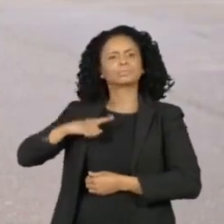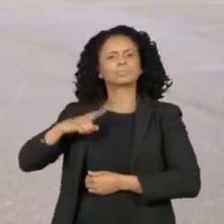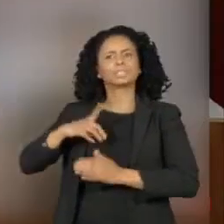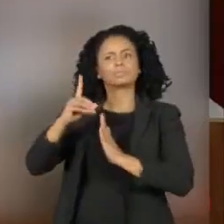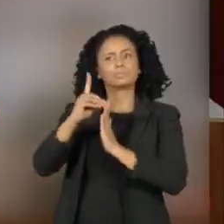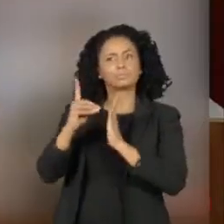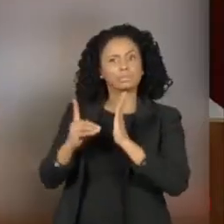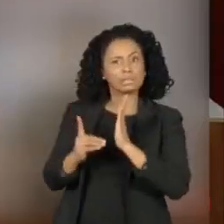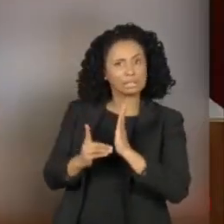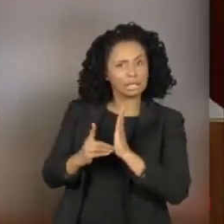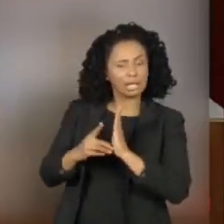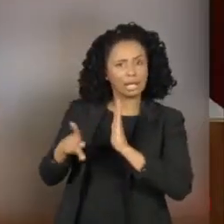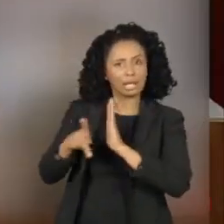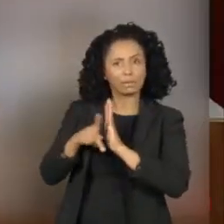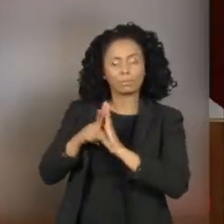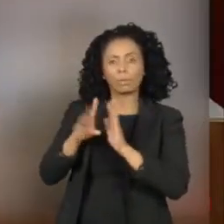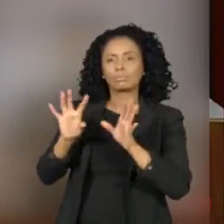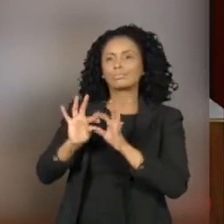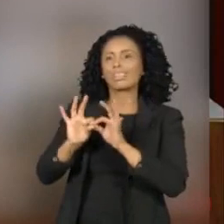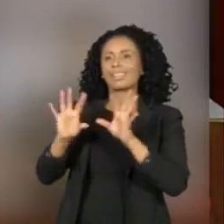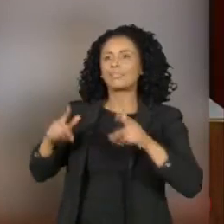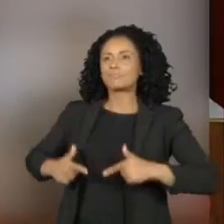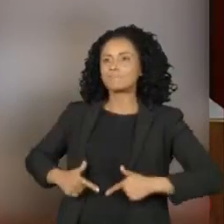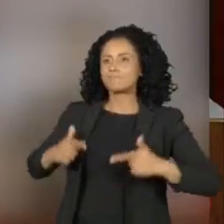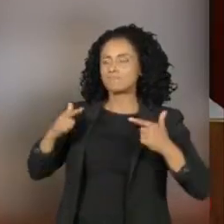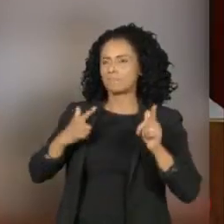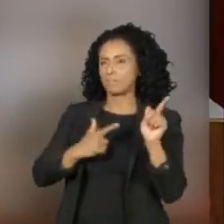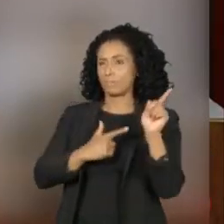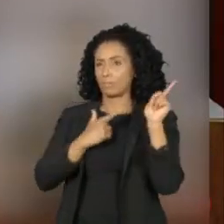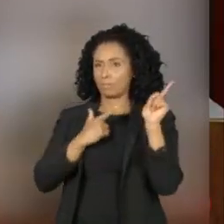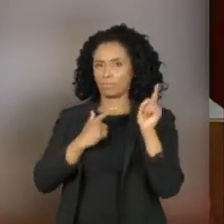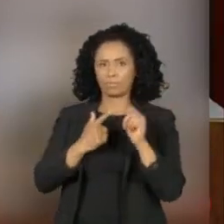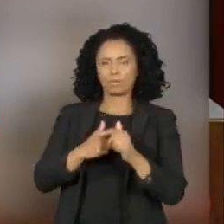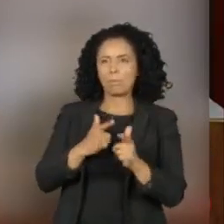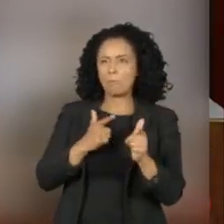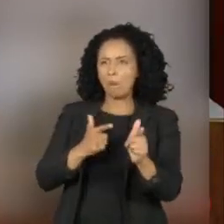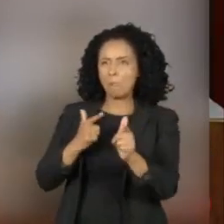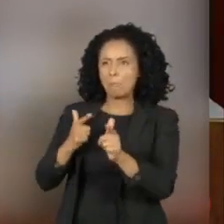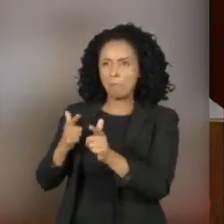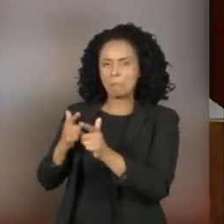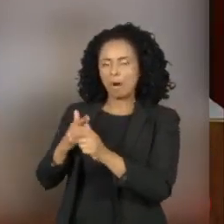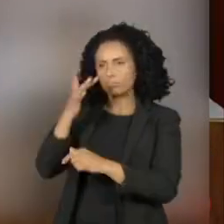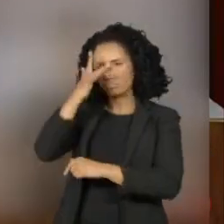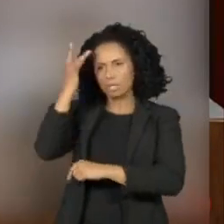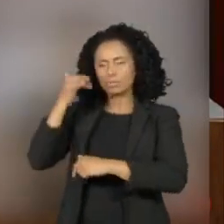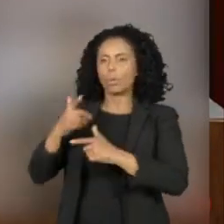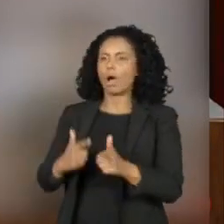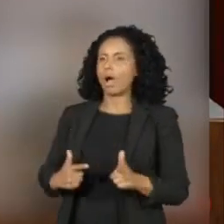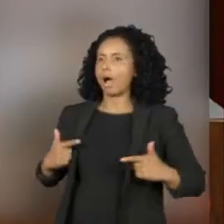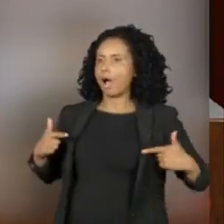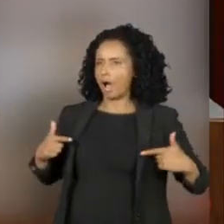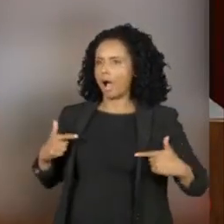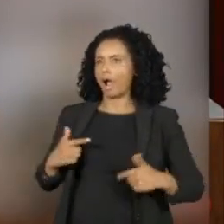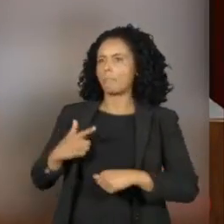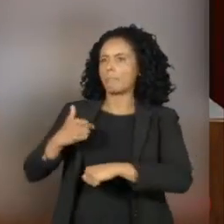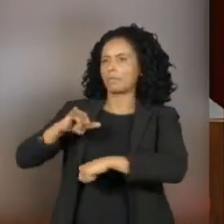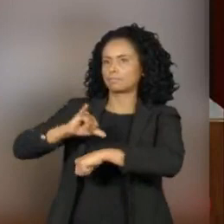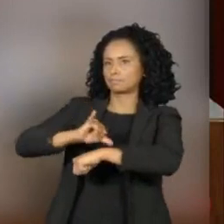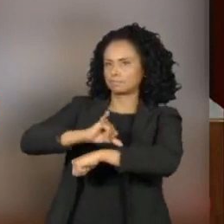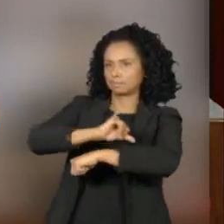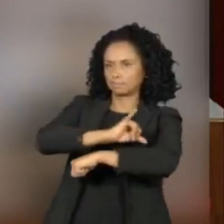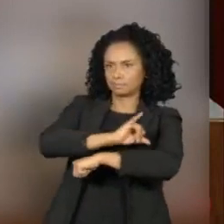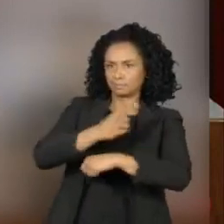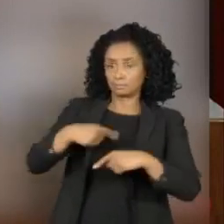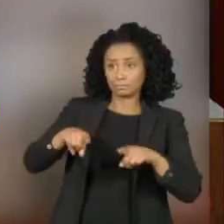facilitava o acesso a armas a caçadores, atiradores e colecionadores. Essa decisão do ministro